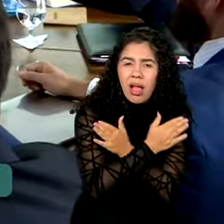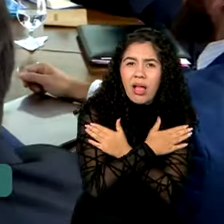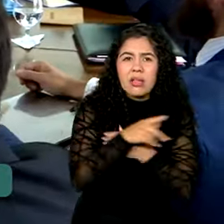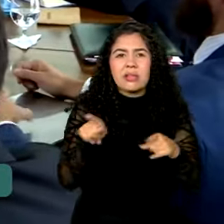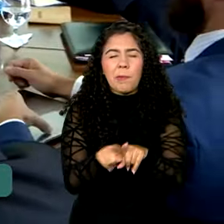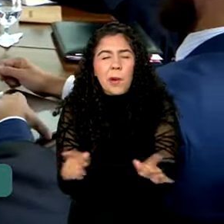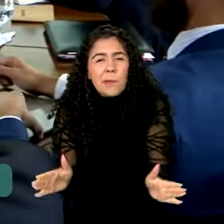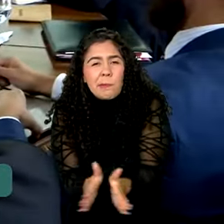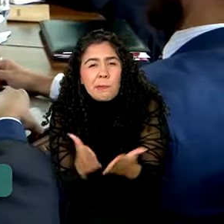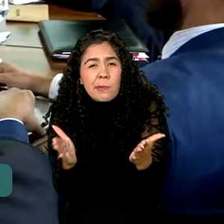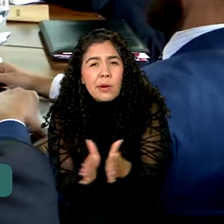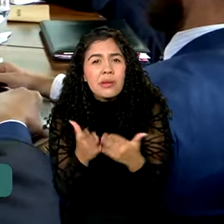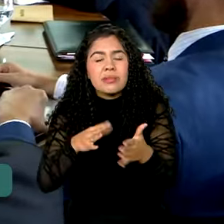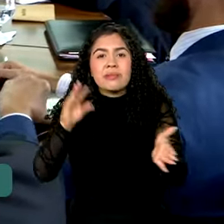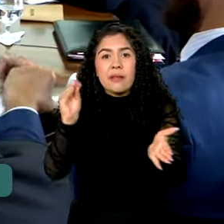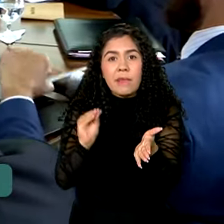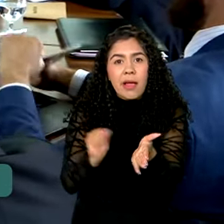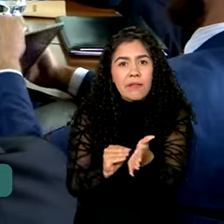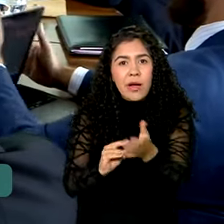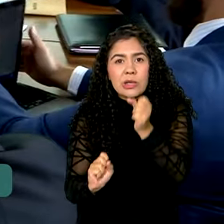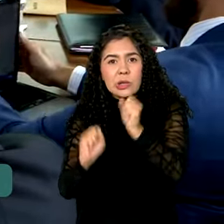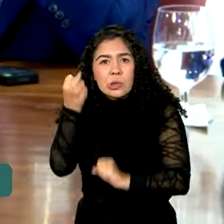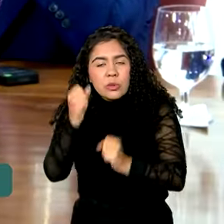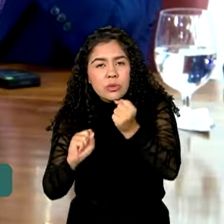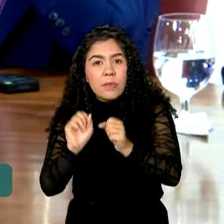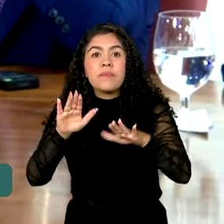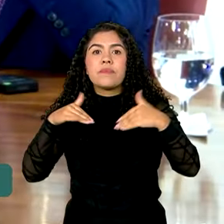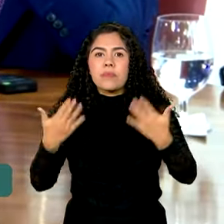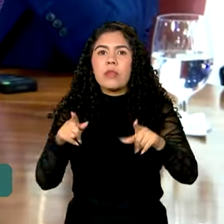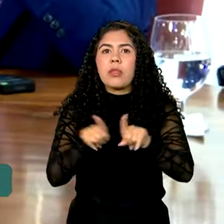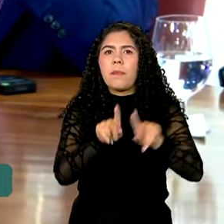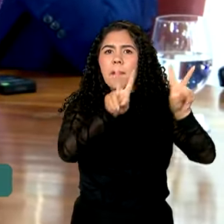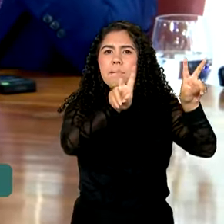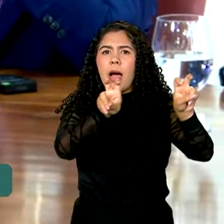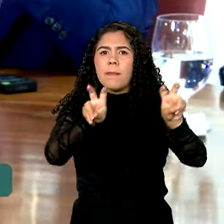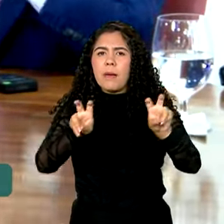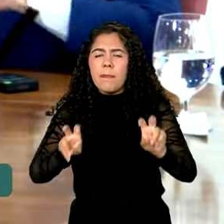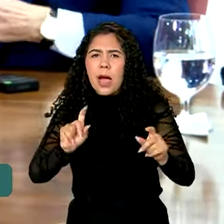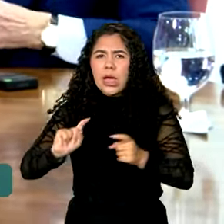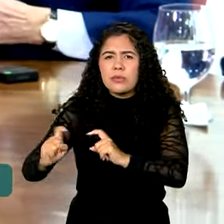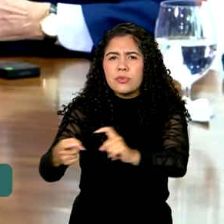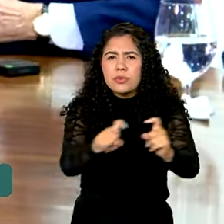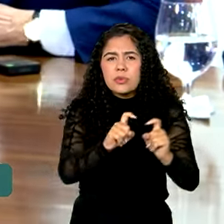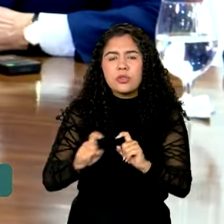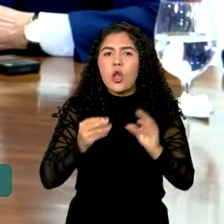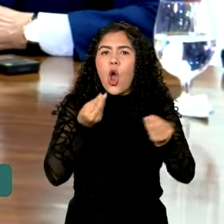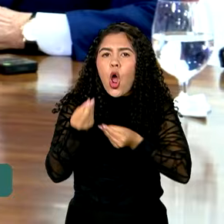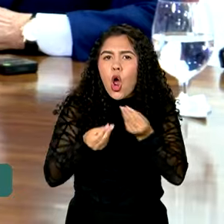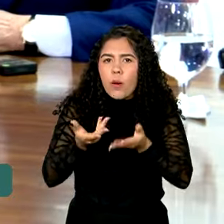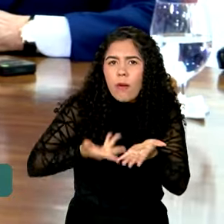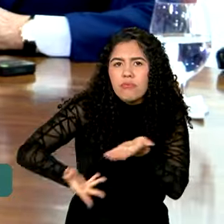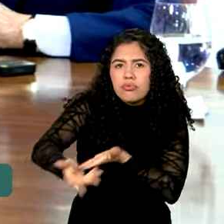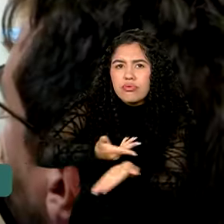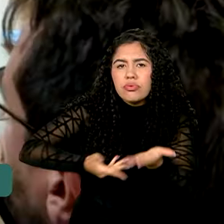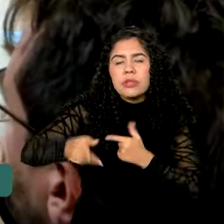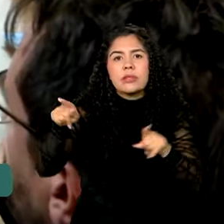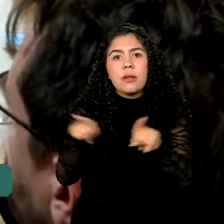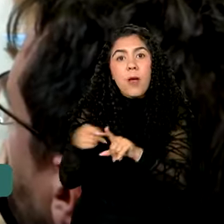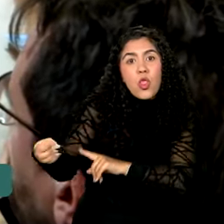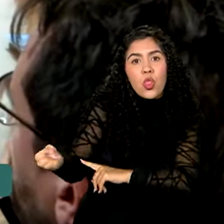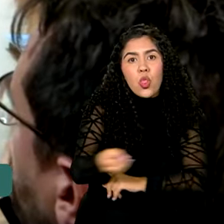e a desindustrialização. Na reunião, os dois conversaram sobre as possibilidades de cooperação e novos